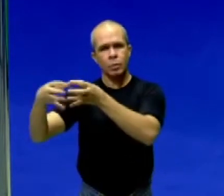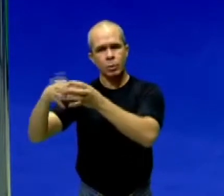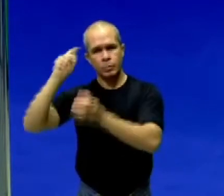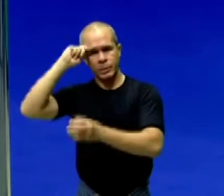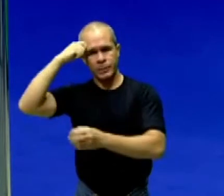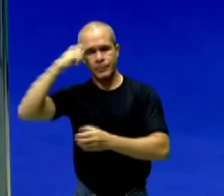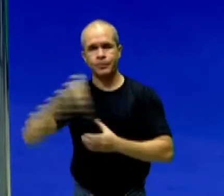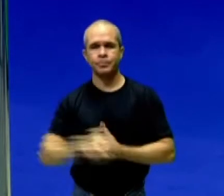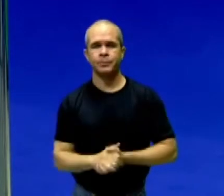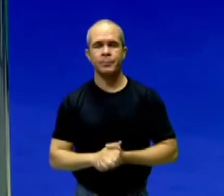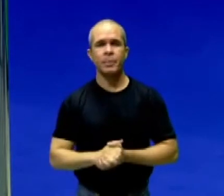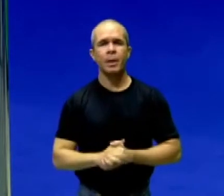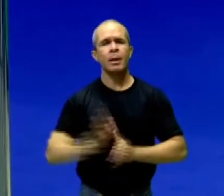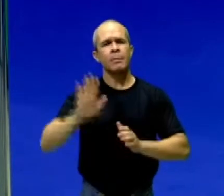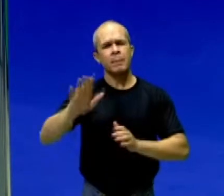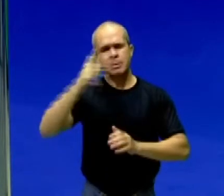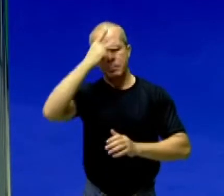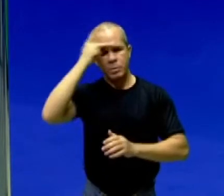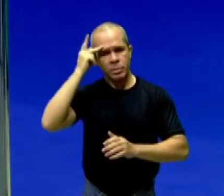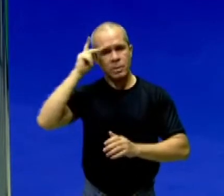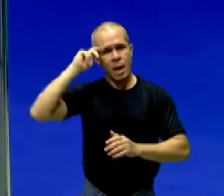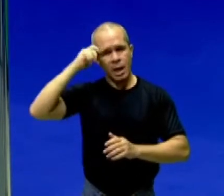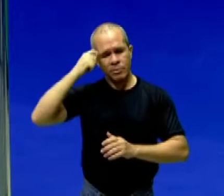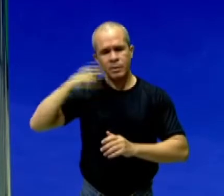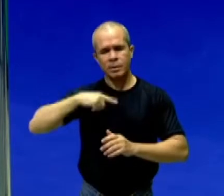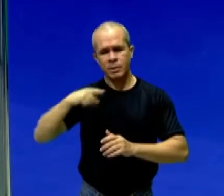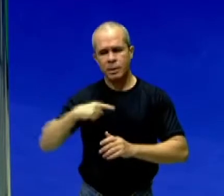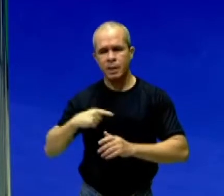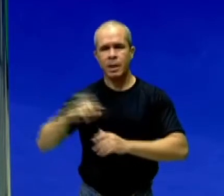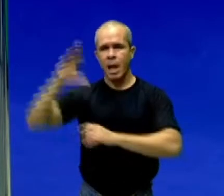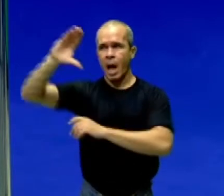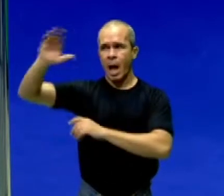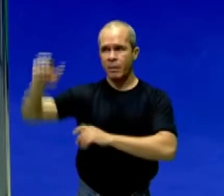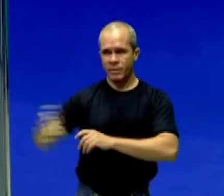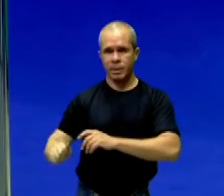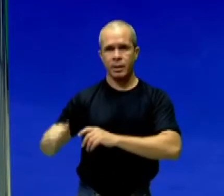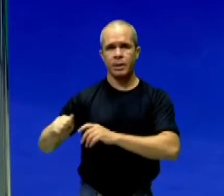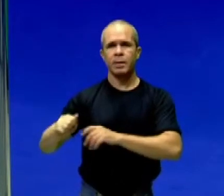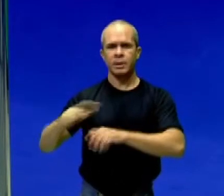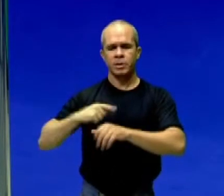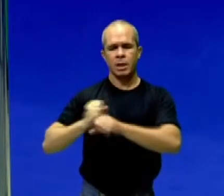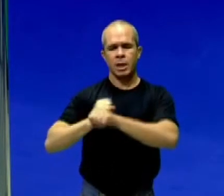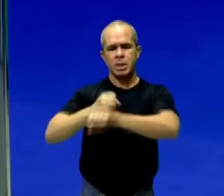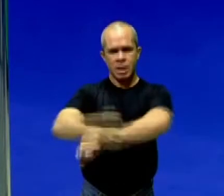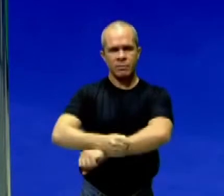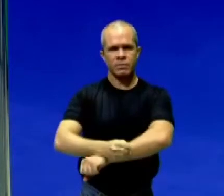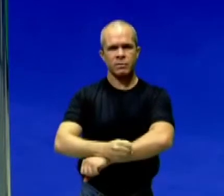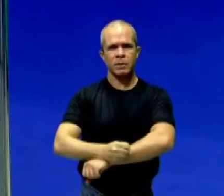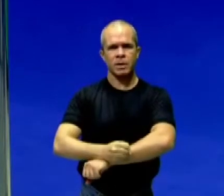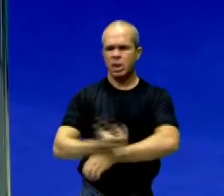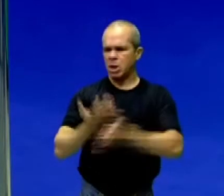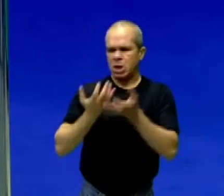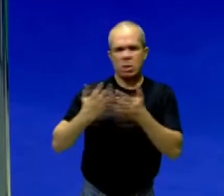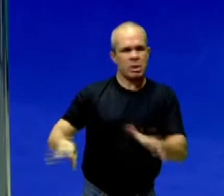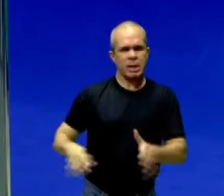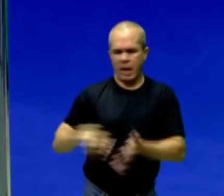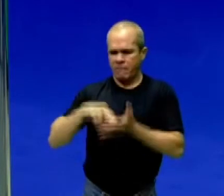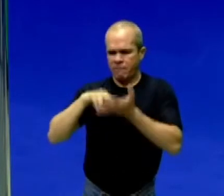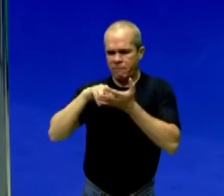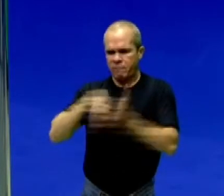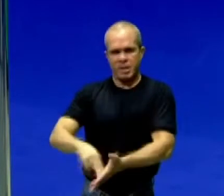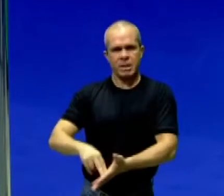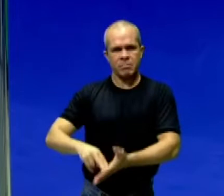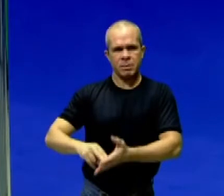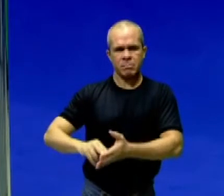negros, durante os negros africanos que eram escravizados, eles resistiram a essa escravidão, sim, da